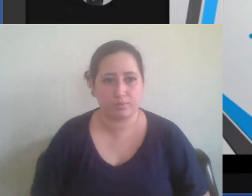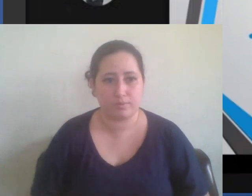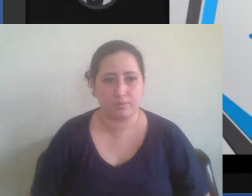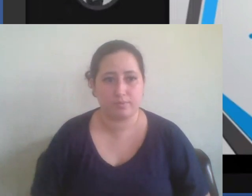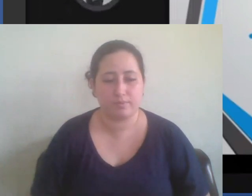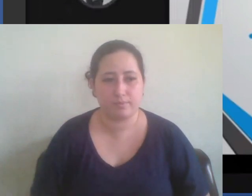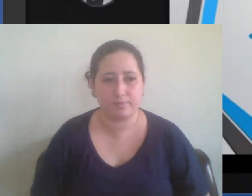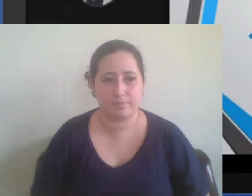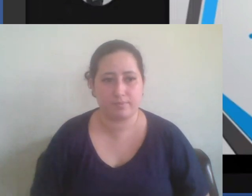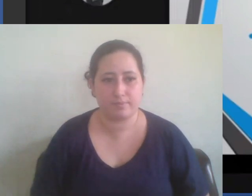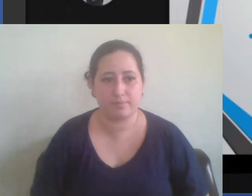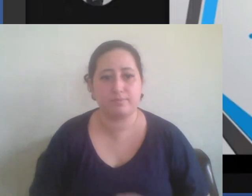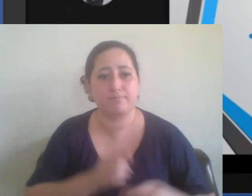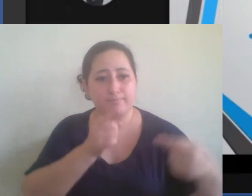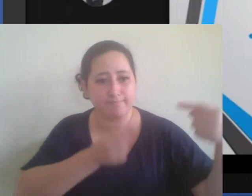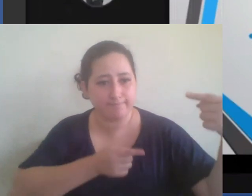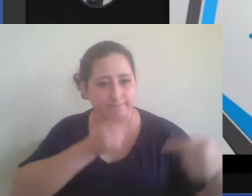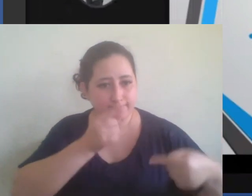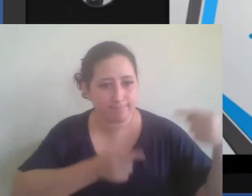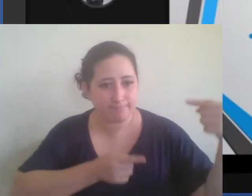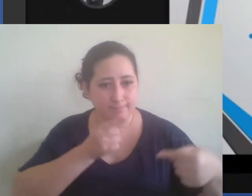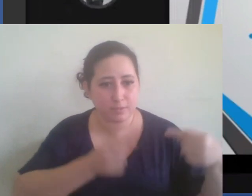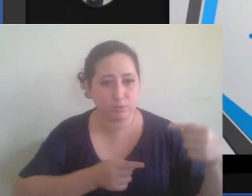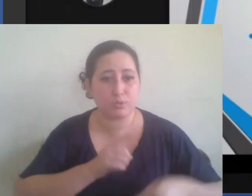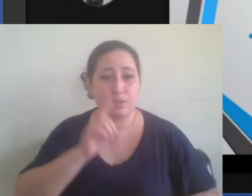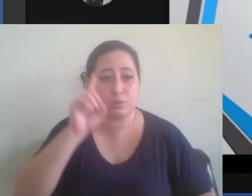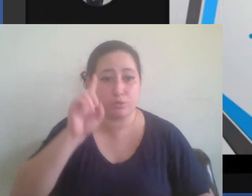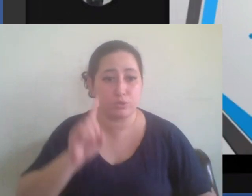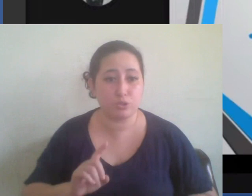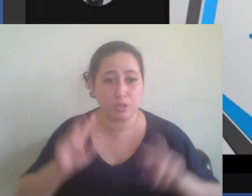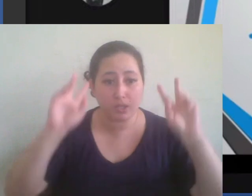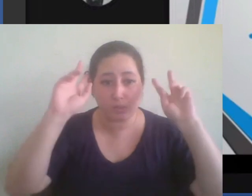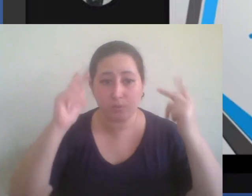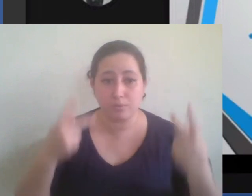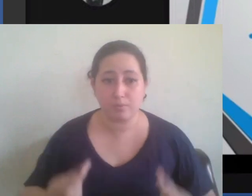do debate de direitos humanos